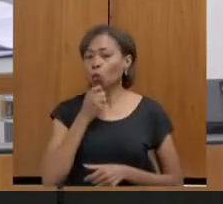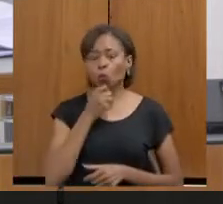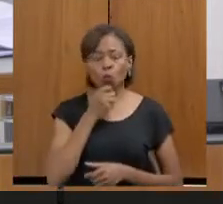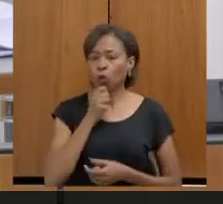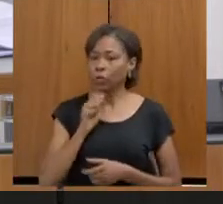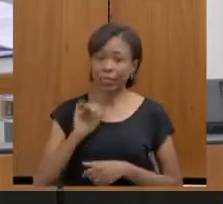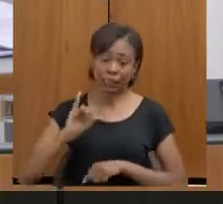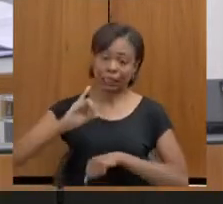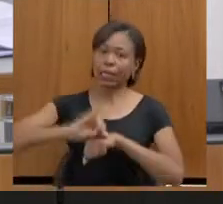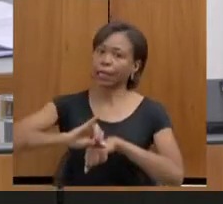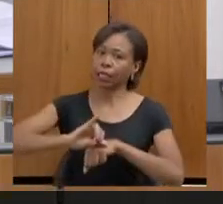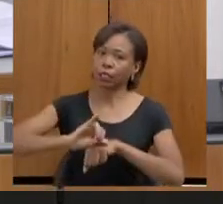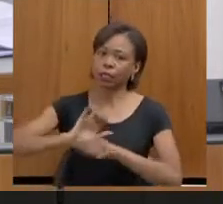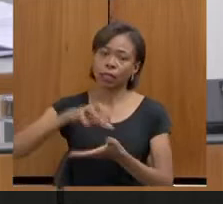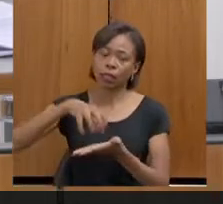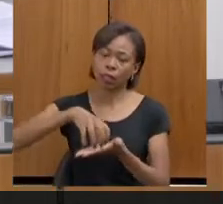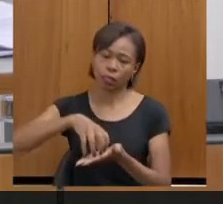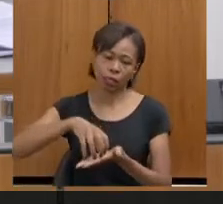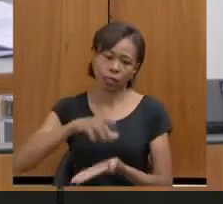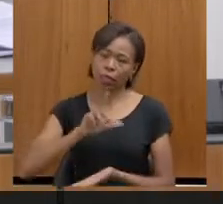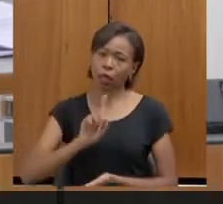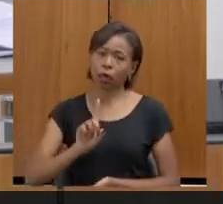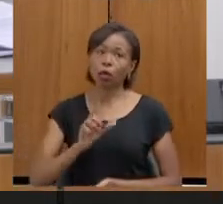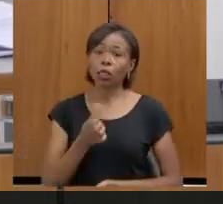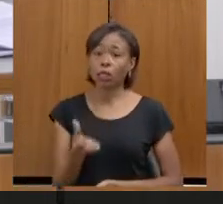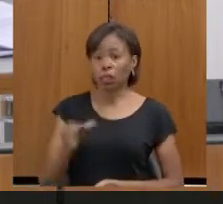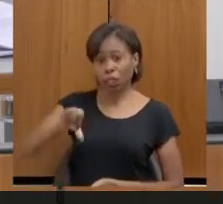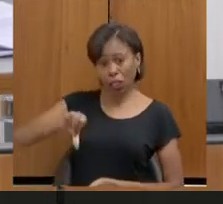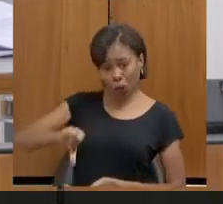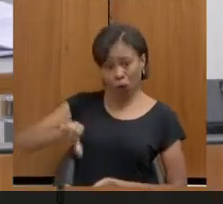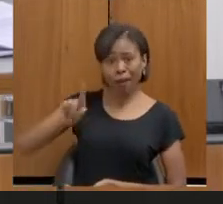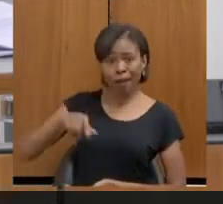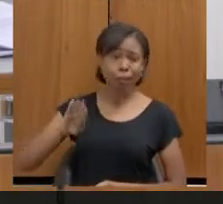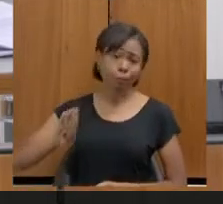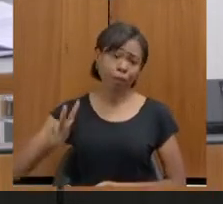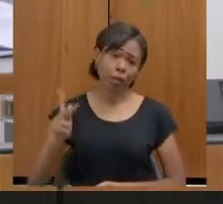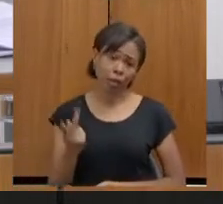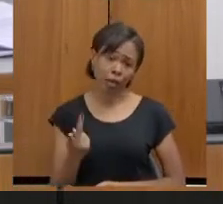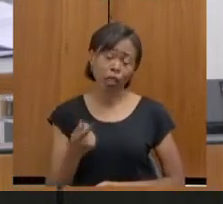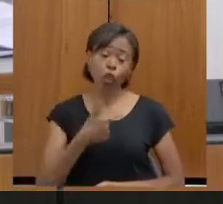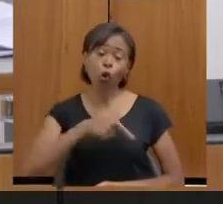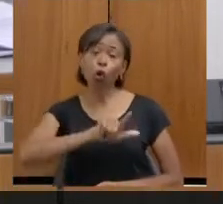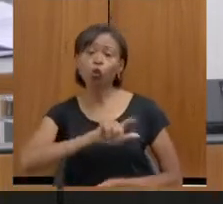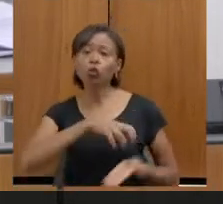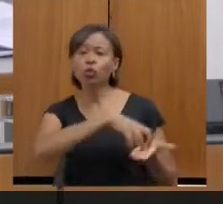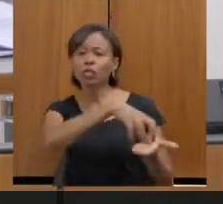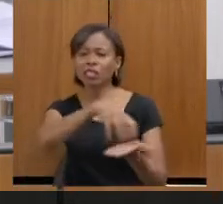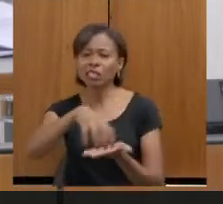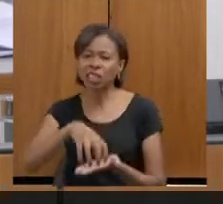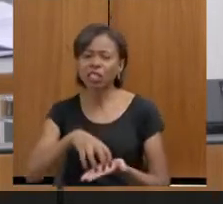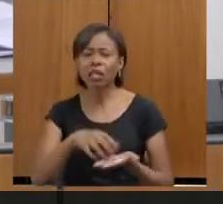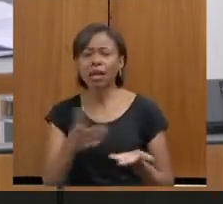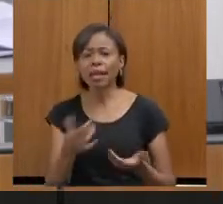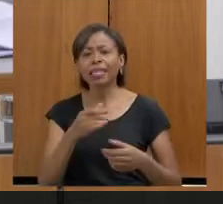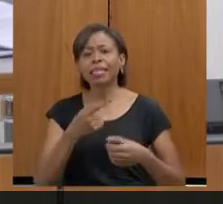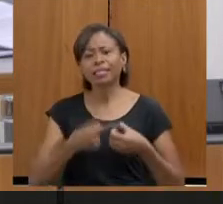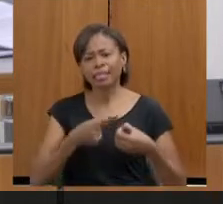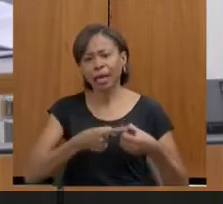regionais, porque essas 69 estão em Belo Horizonte e nas sedes das delegacias regionais, que são cidades polo.